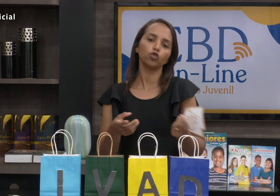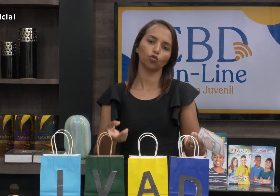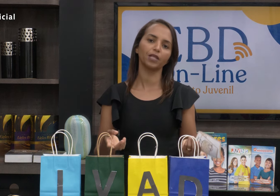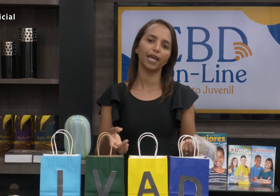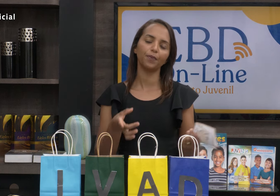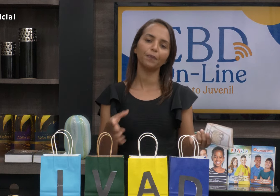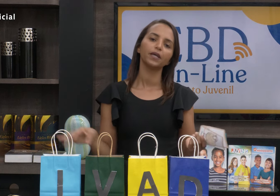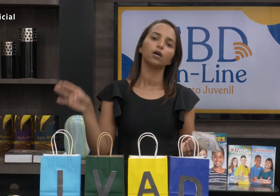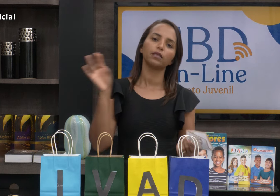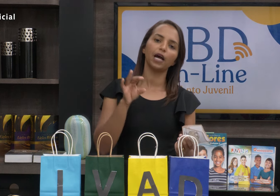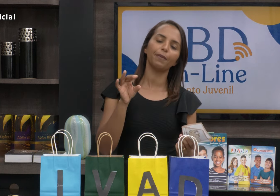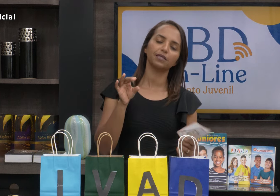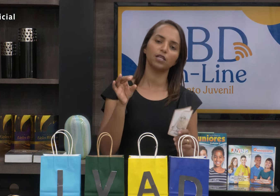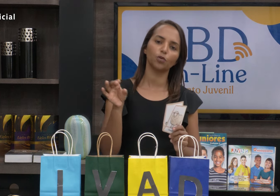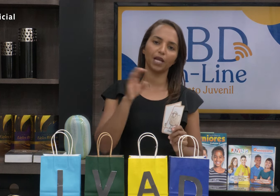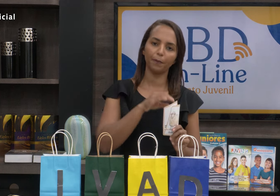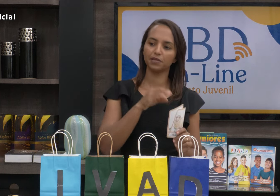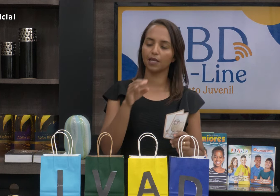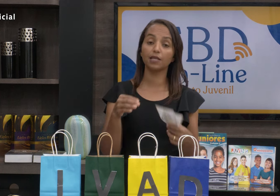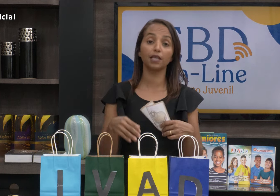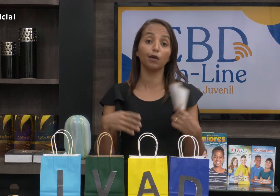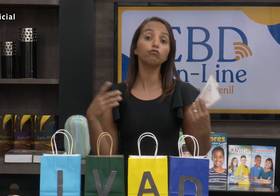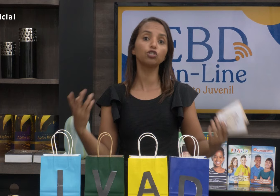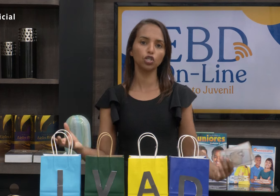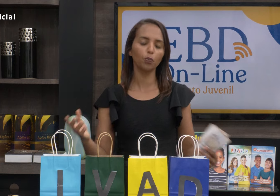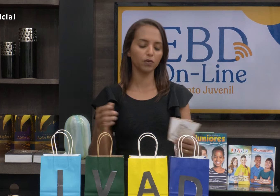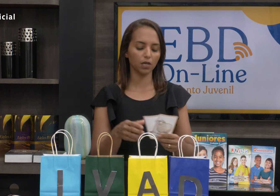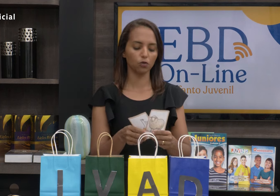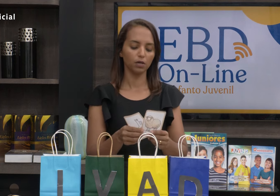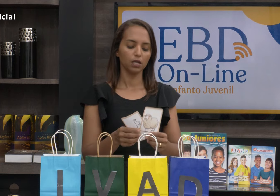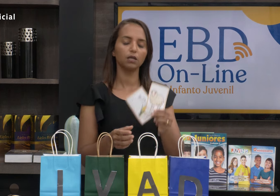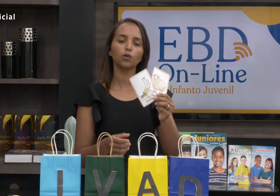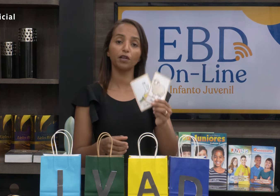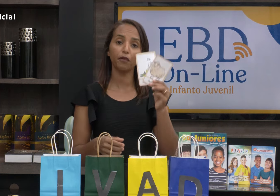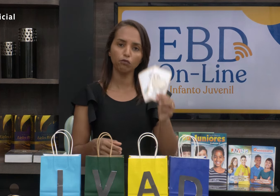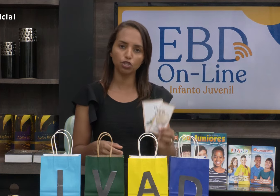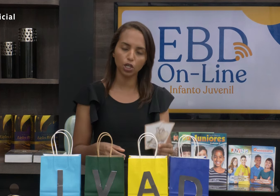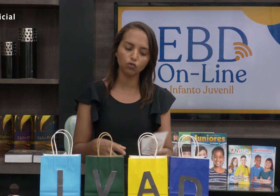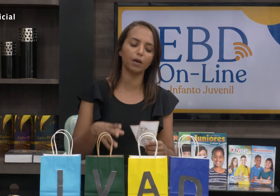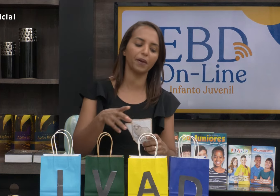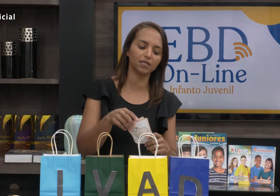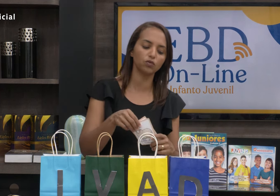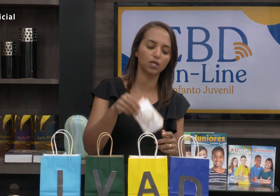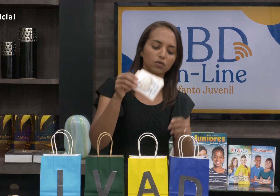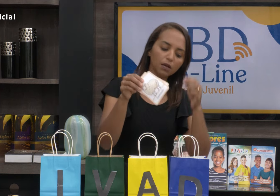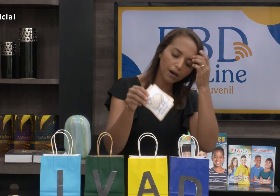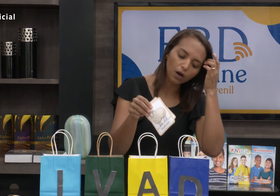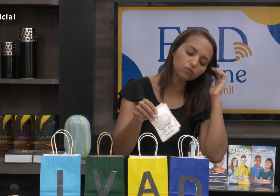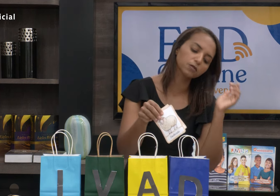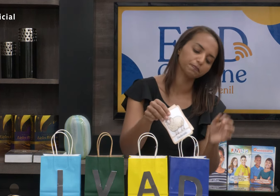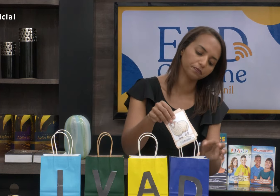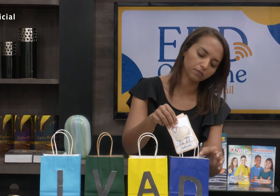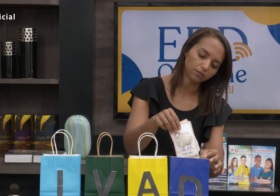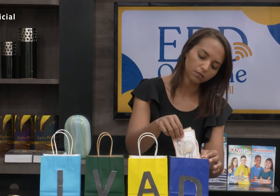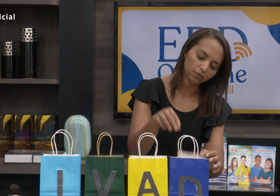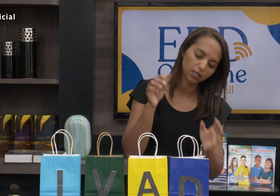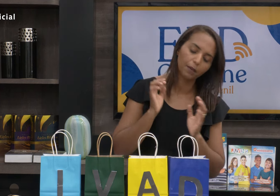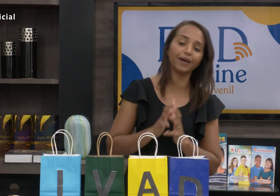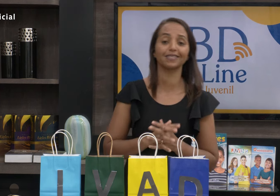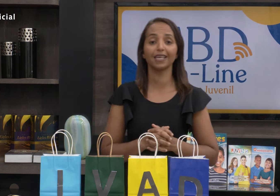costume da época derramar azeite sobre a cabeça daquele que seria ungido pelo Senhor. Então, ele foi ungido na presença dos seus irmãos